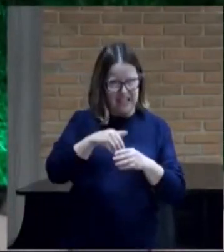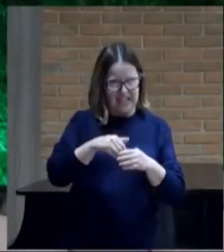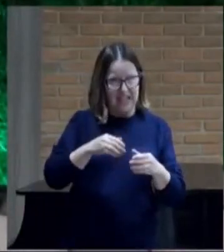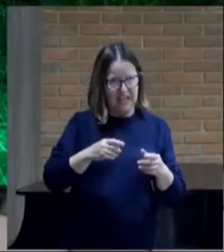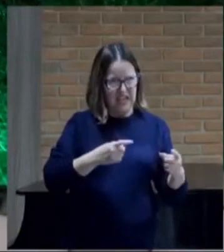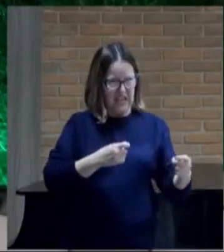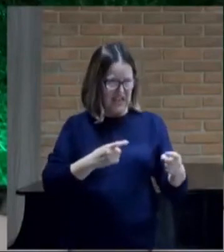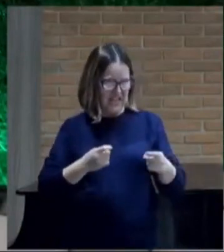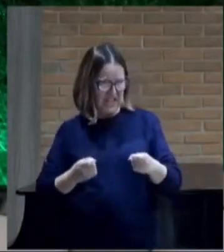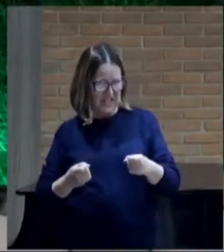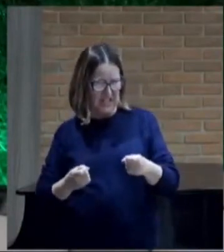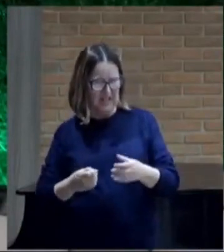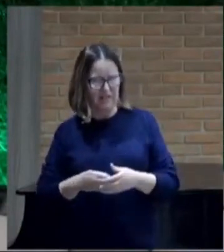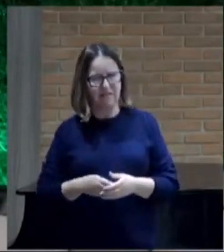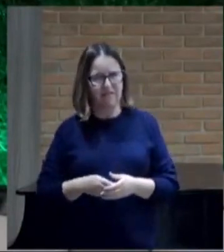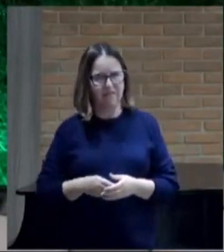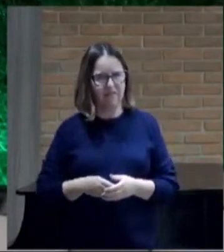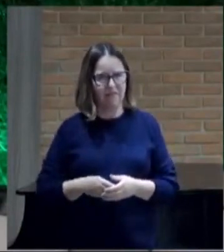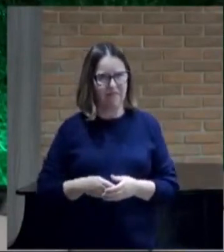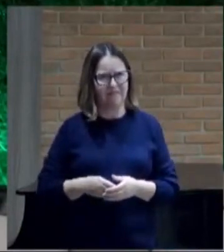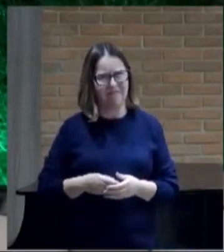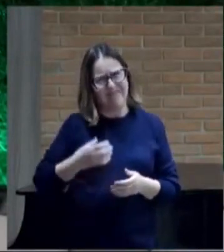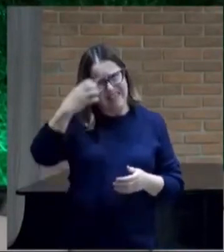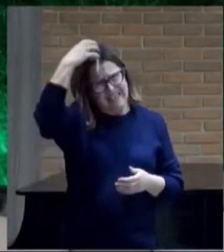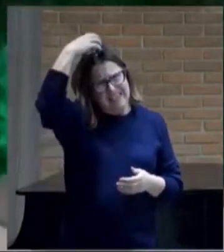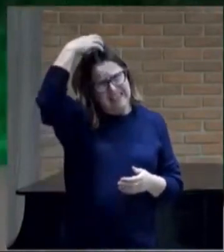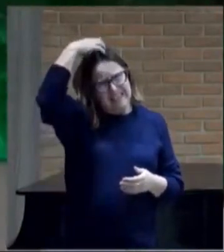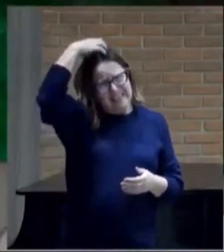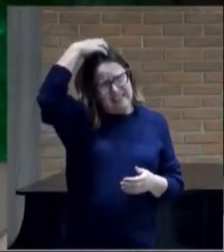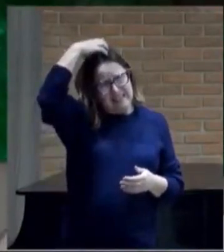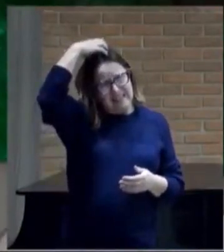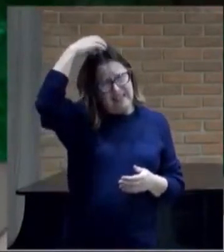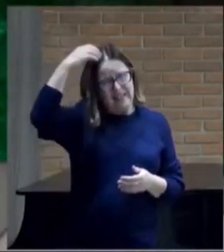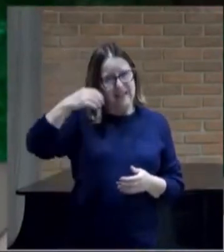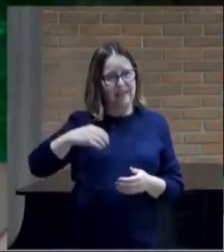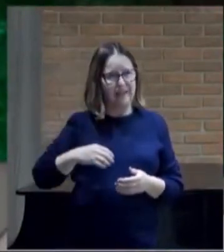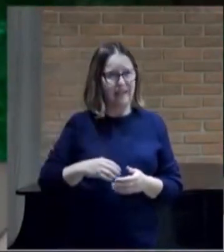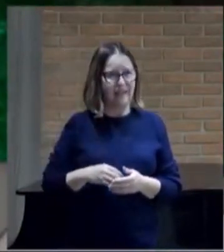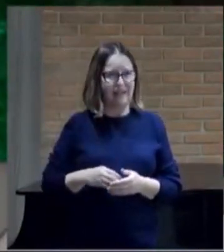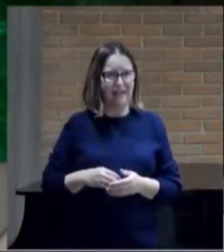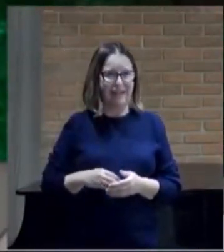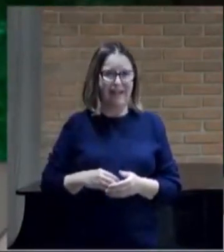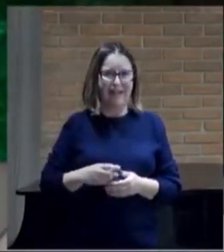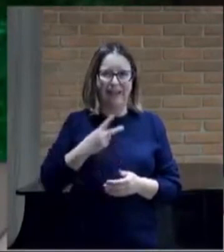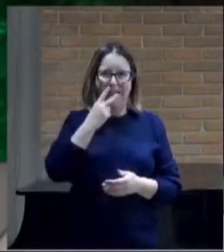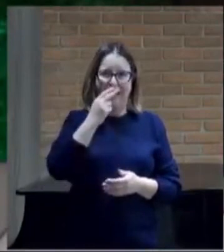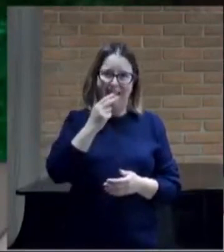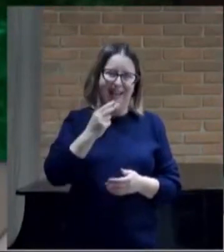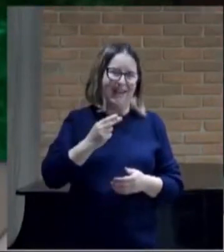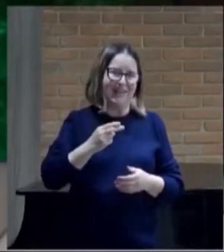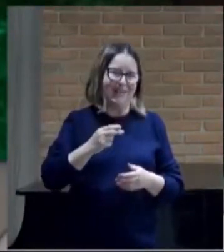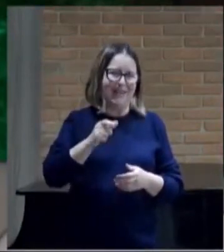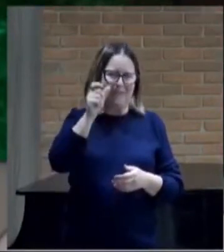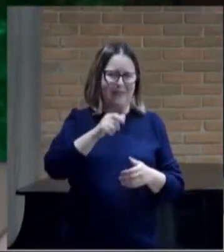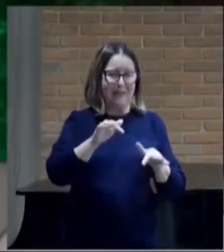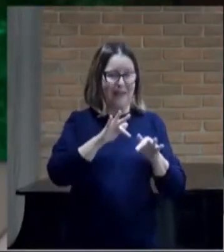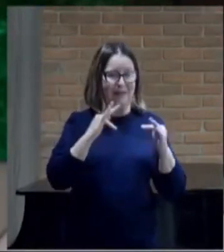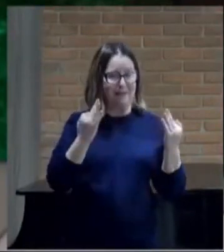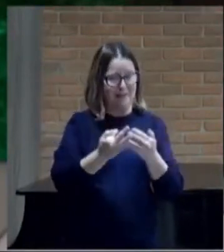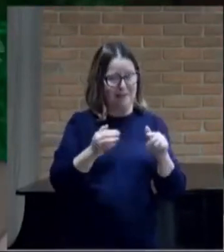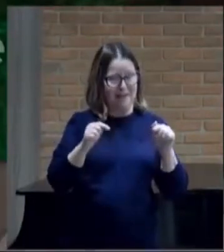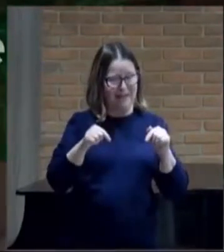eu não sei como ia dizer um nome aqui que era parente desse cara daqui do Brasil mas ora